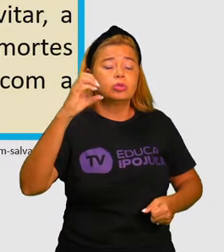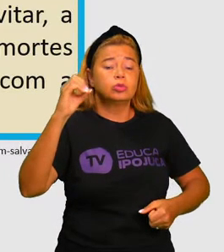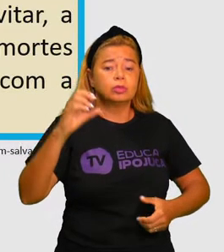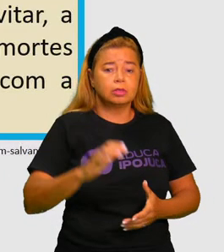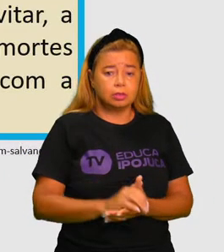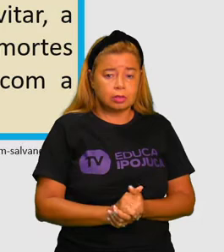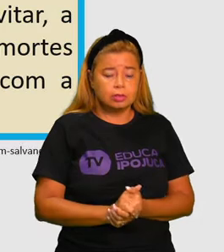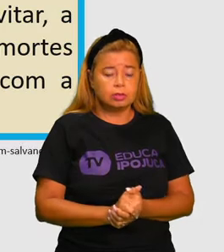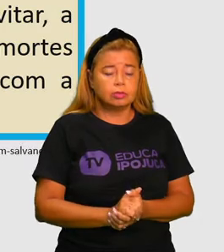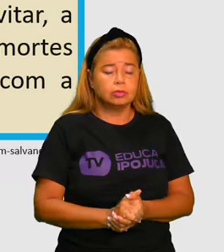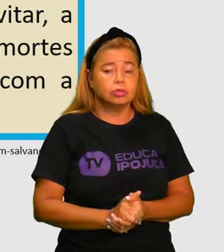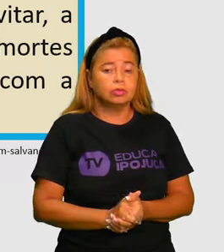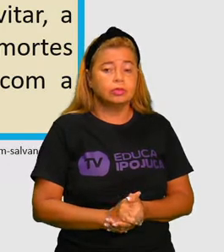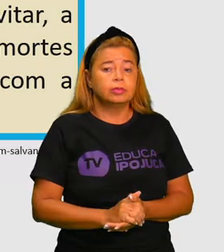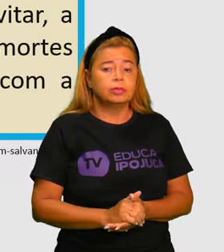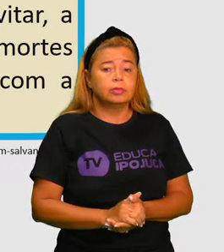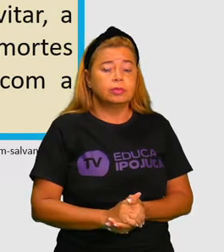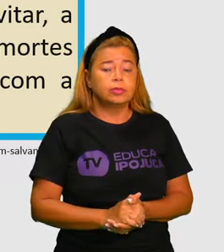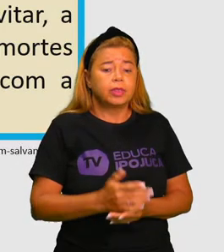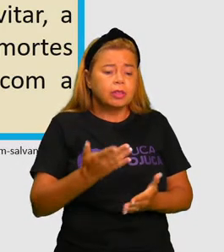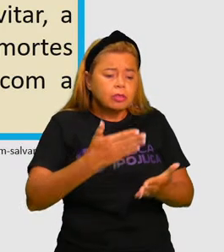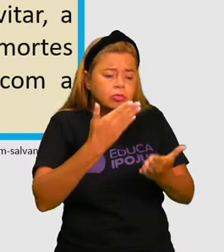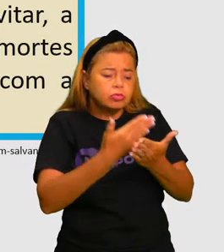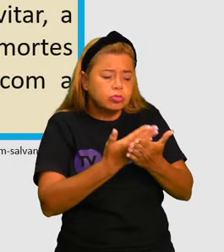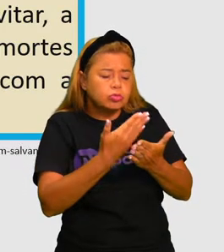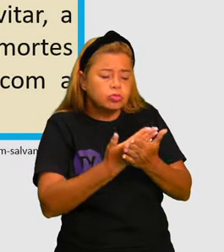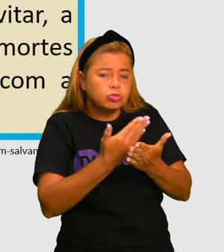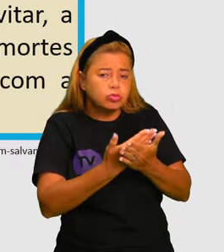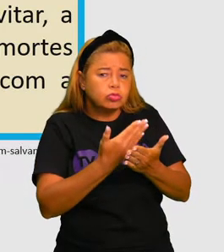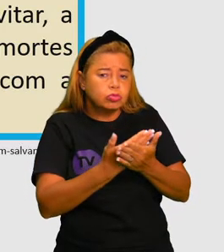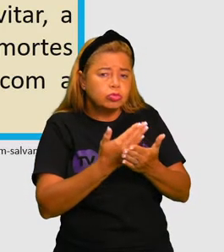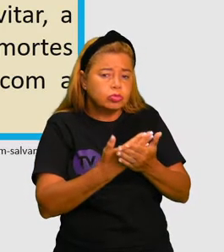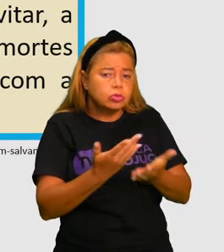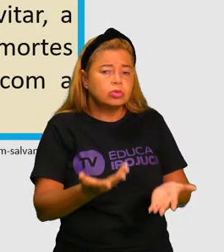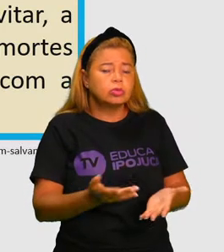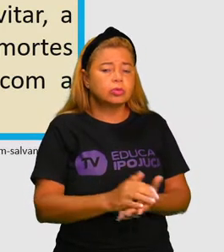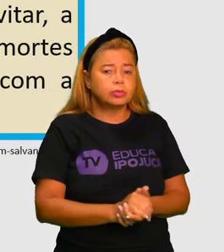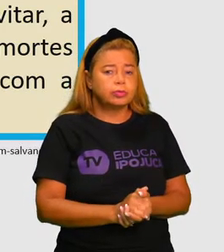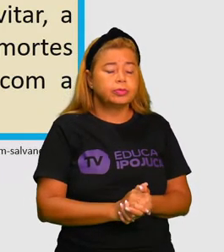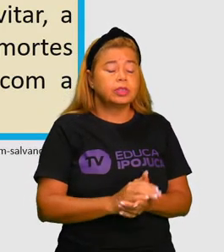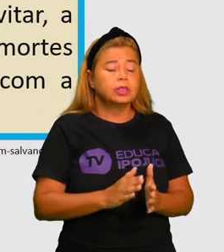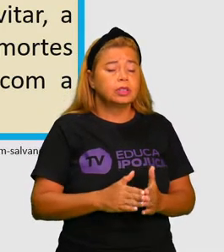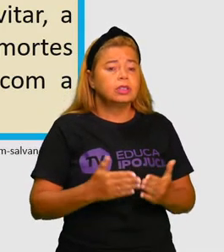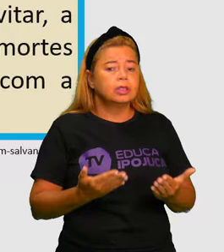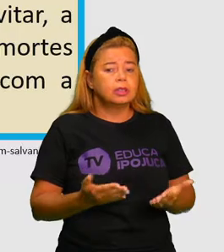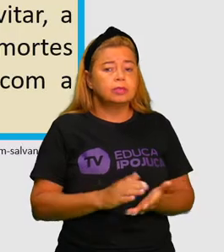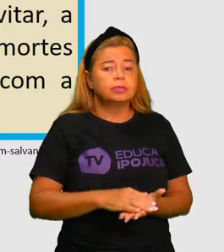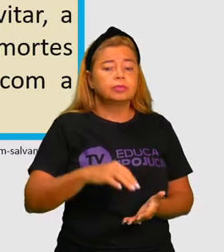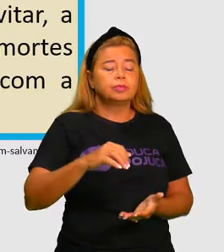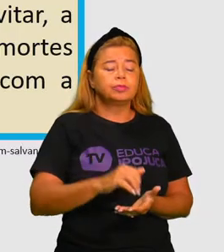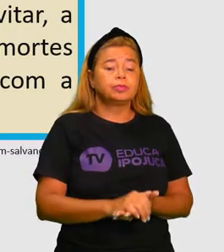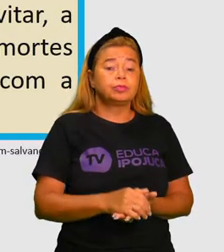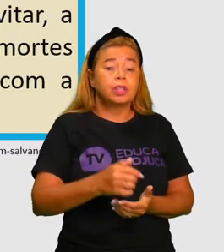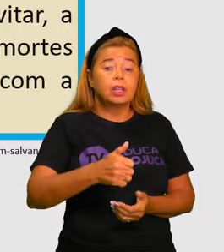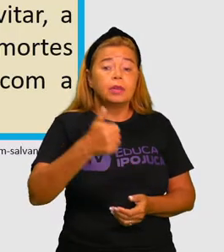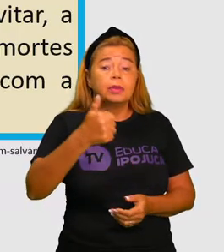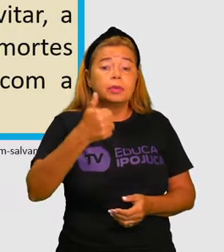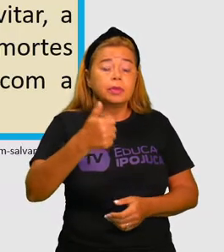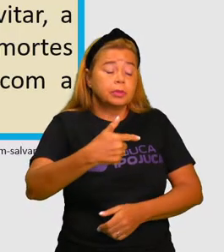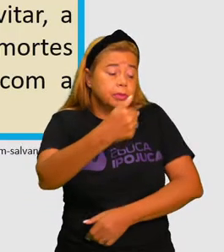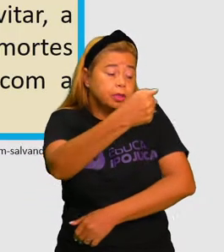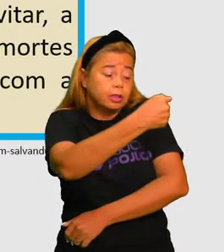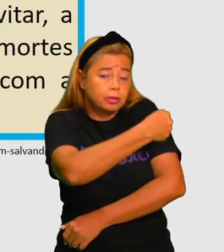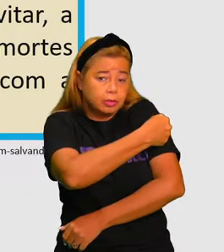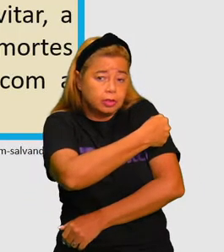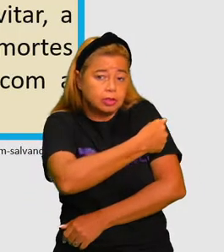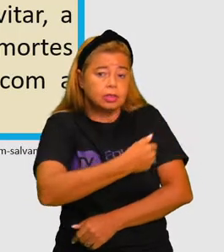vacina não vende agora. Idealizada pelo médico inglês, Edward Jenner, a primeira vacina foi criada no século